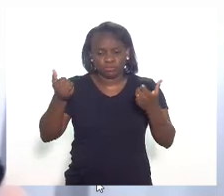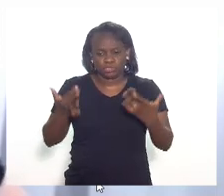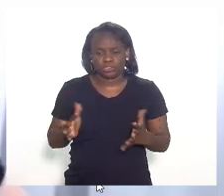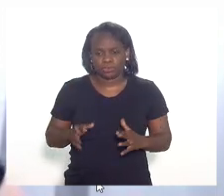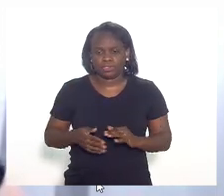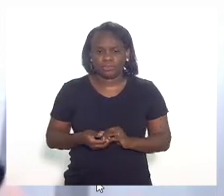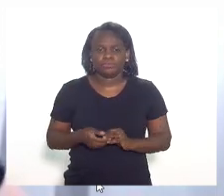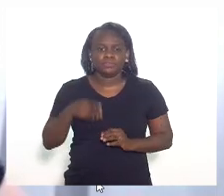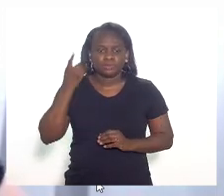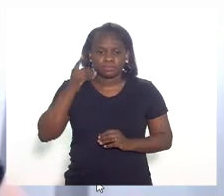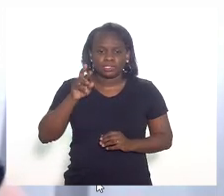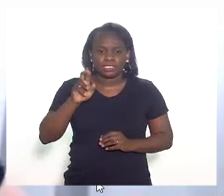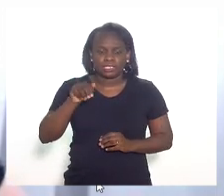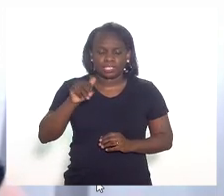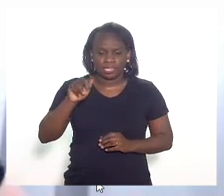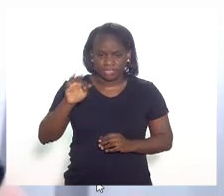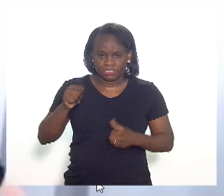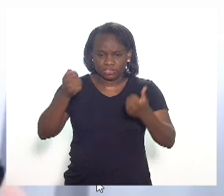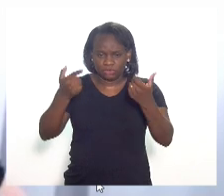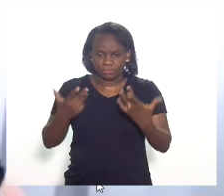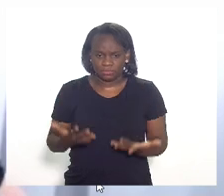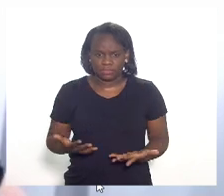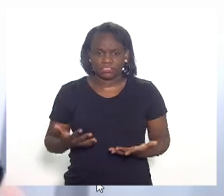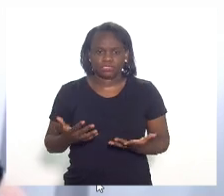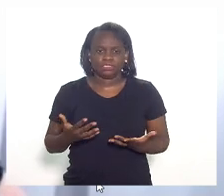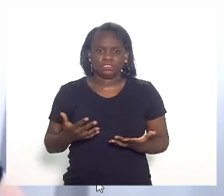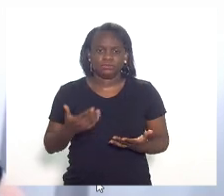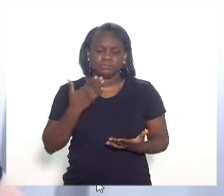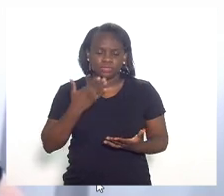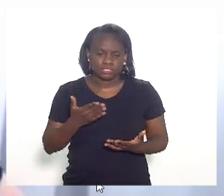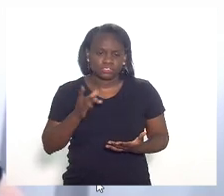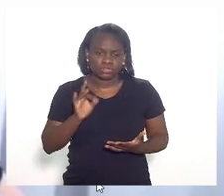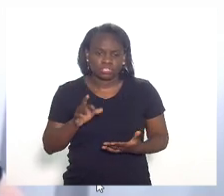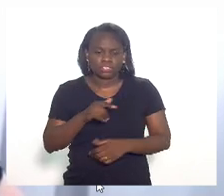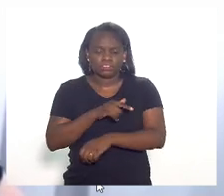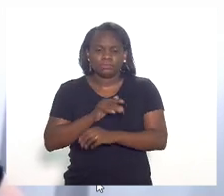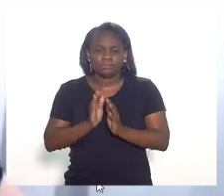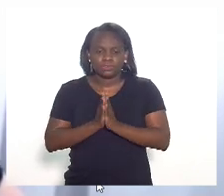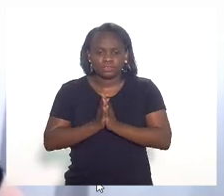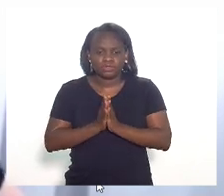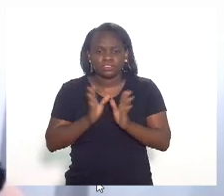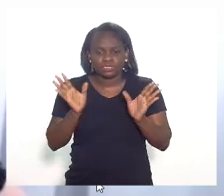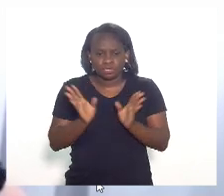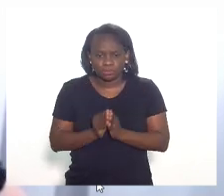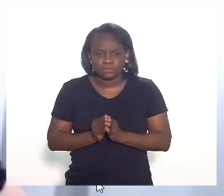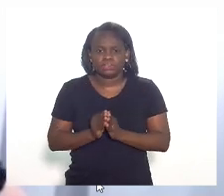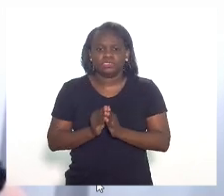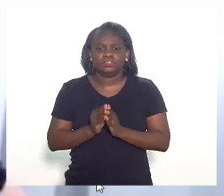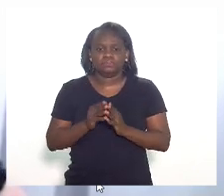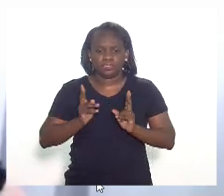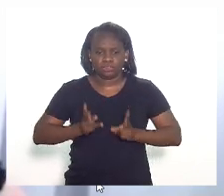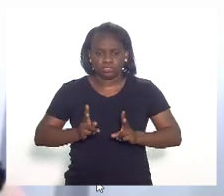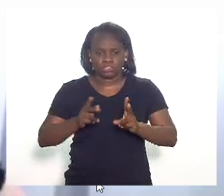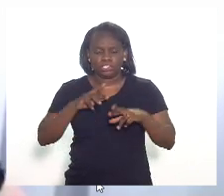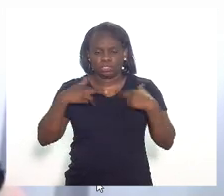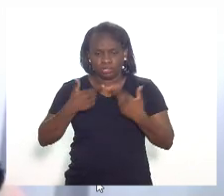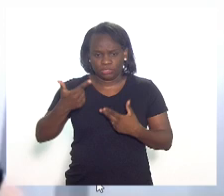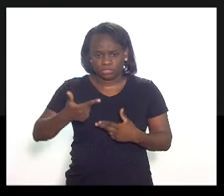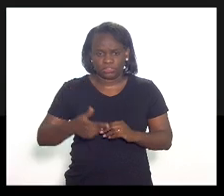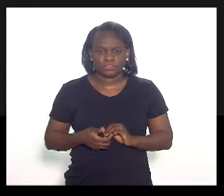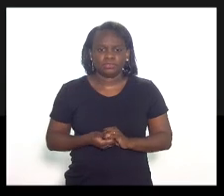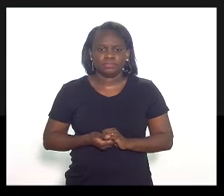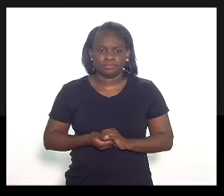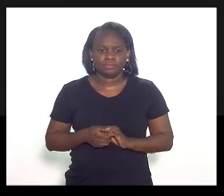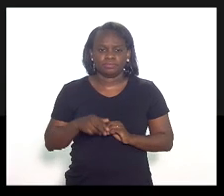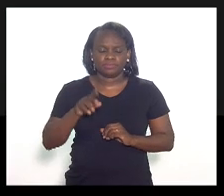Deputada Renata, para a sua manifestação, e eu pedindo só a gentileza de ser breve para que a gente possa encaminhar já a segunda sessão.